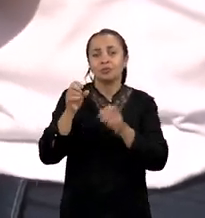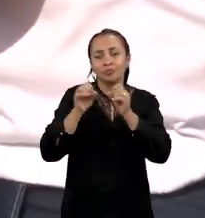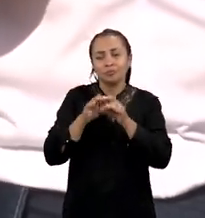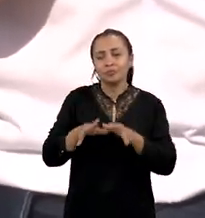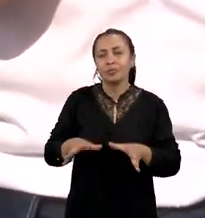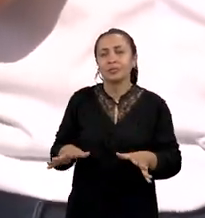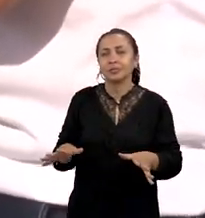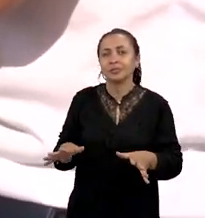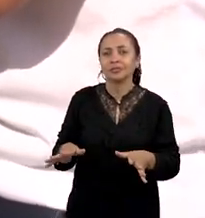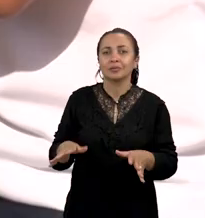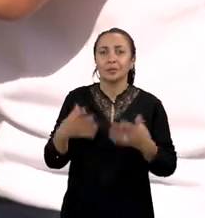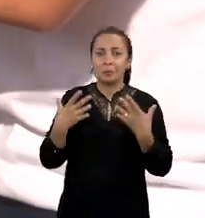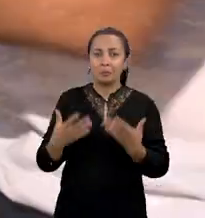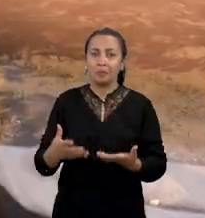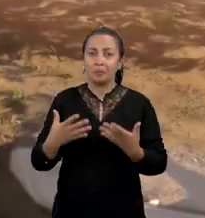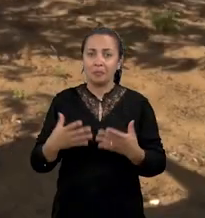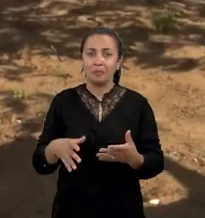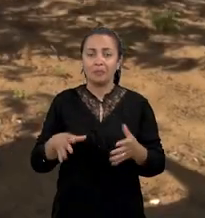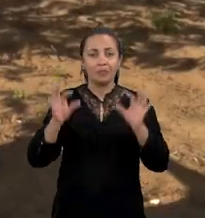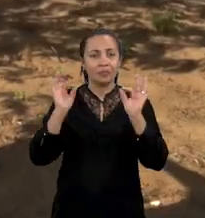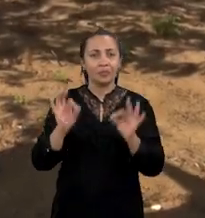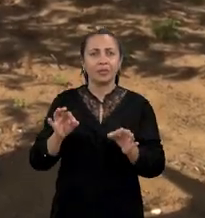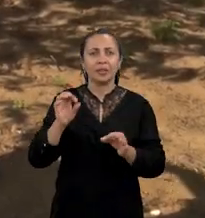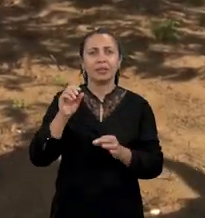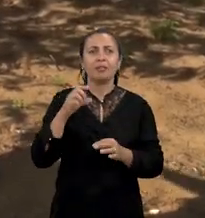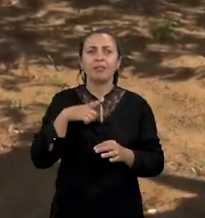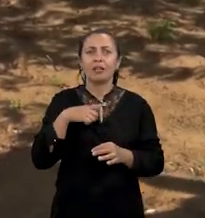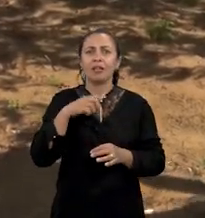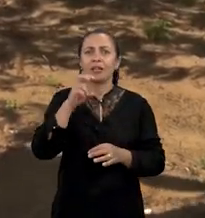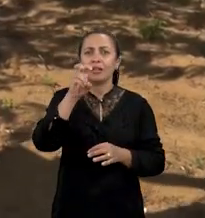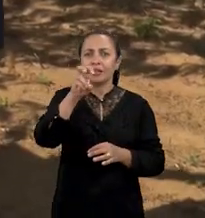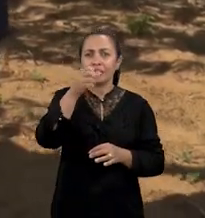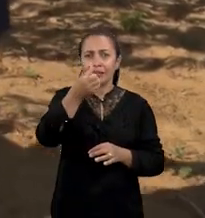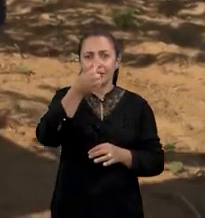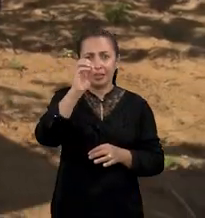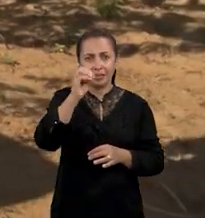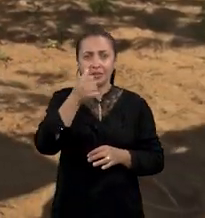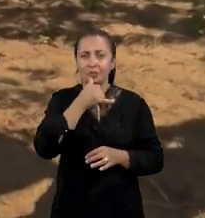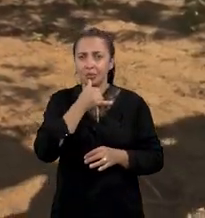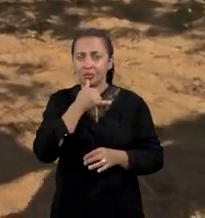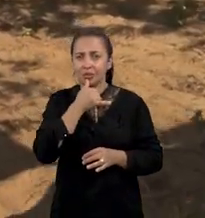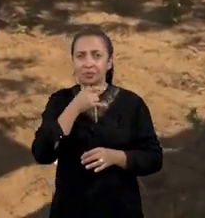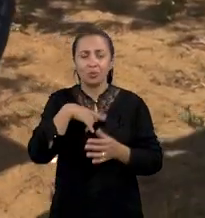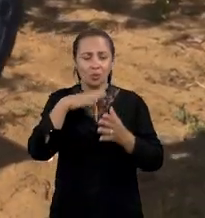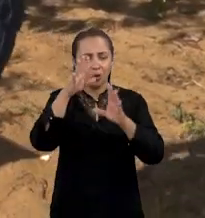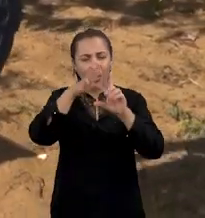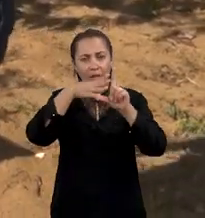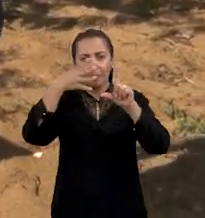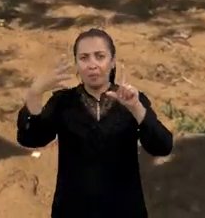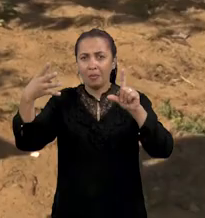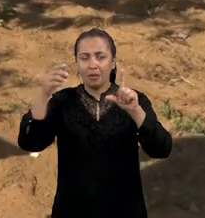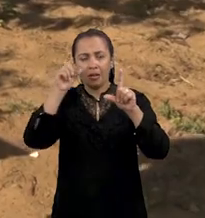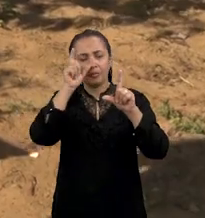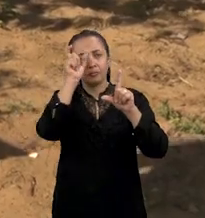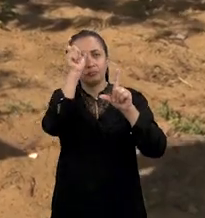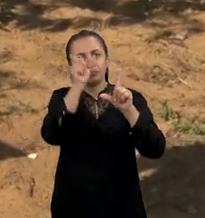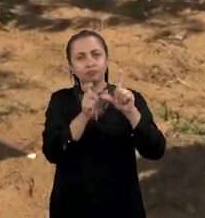valor das raízes. O peso específico aqui deu 560. Olhando na tabela,